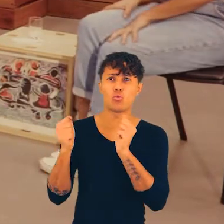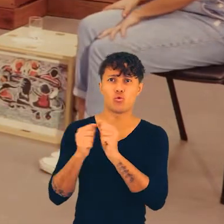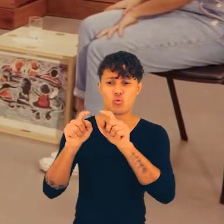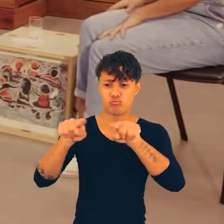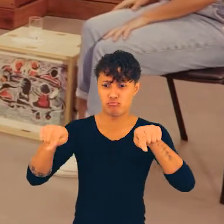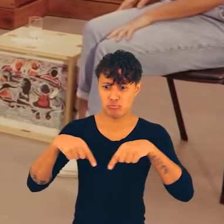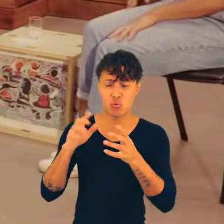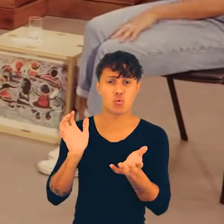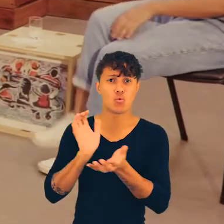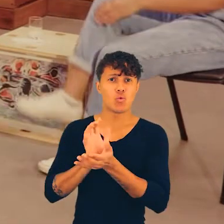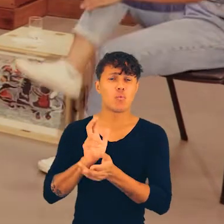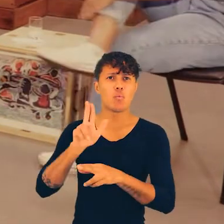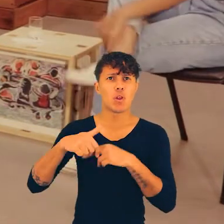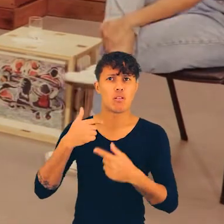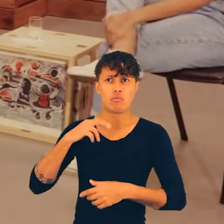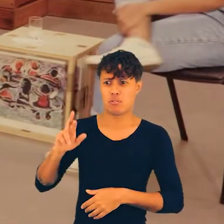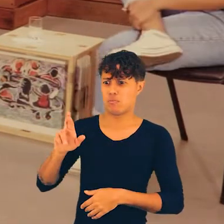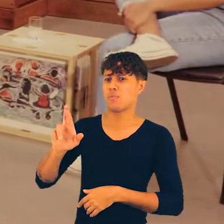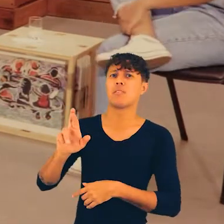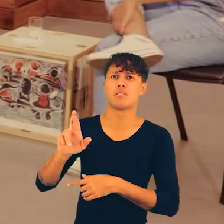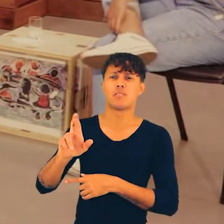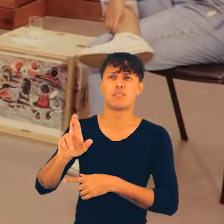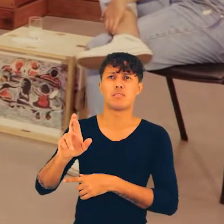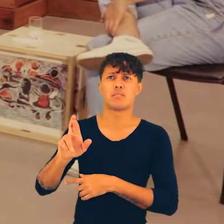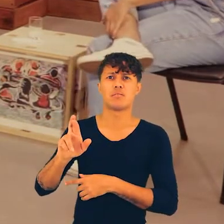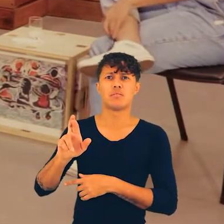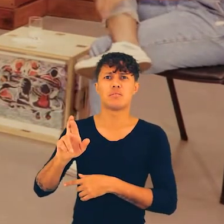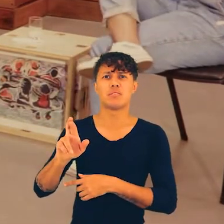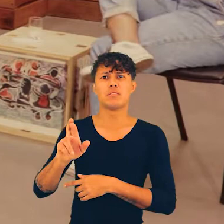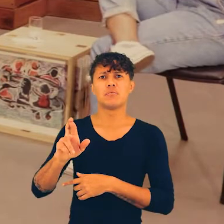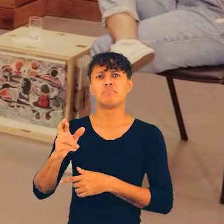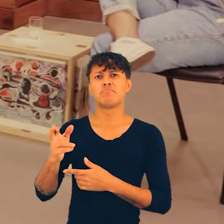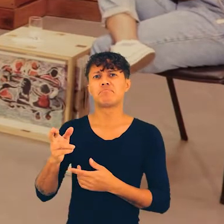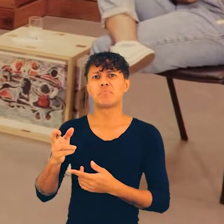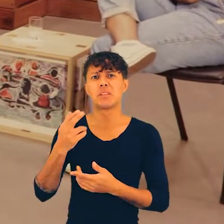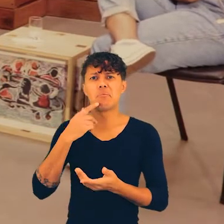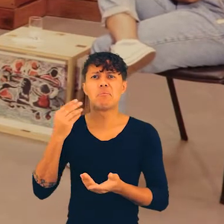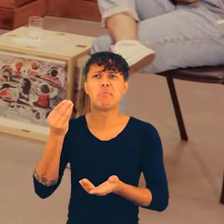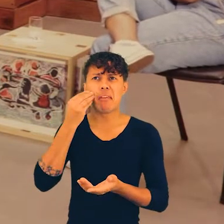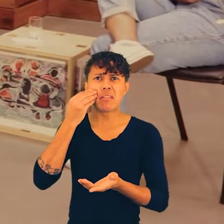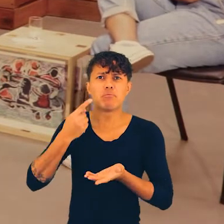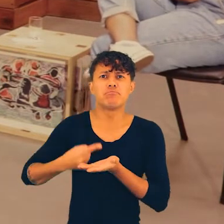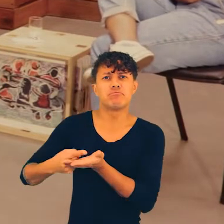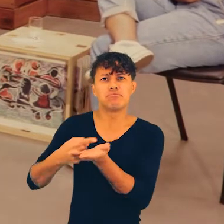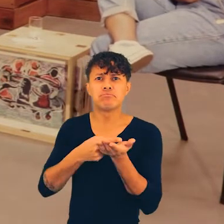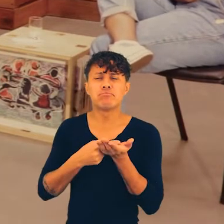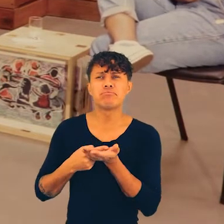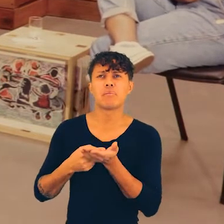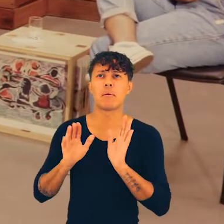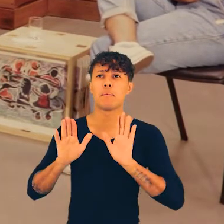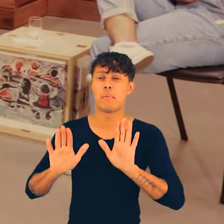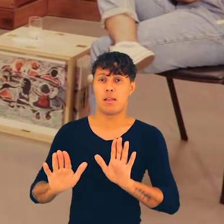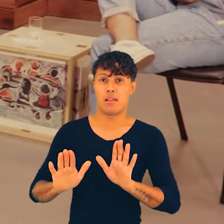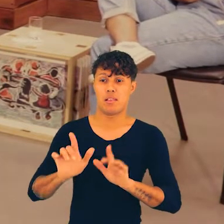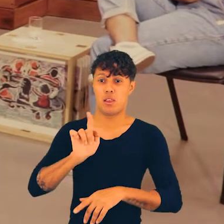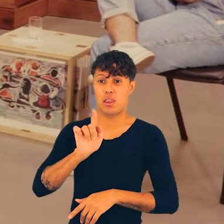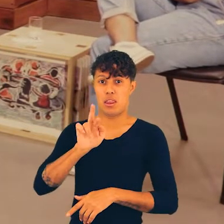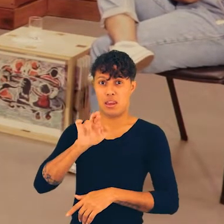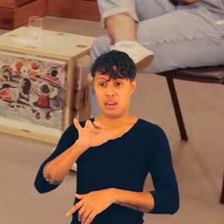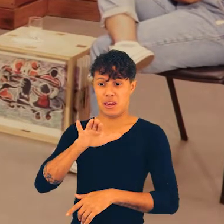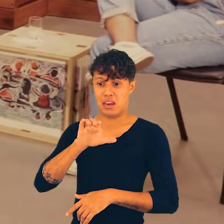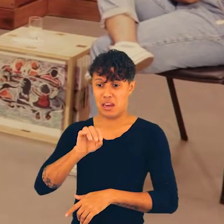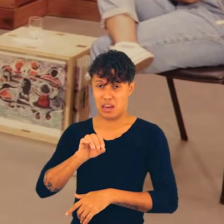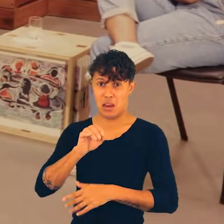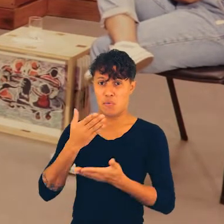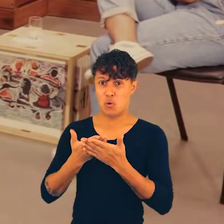outros, né, de uma classe, para poder representar, para tentar chegar num acordo. Mas eu